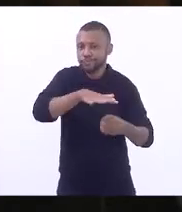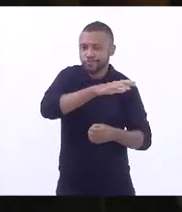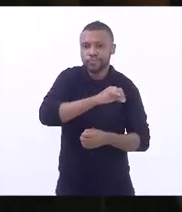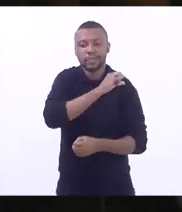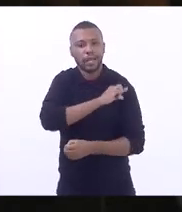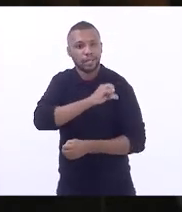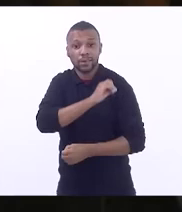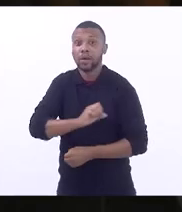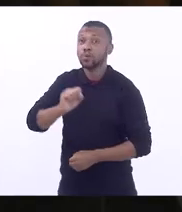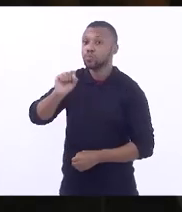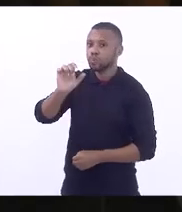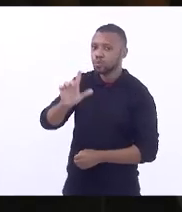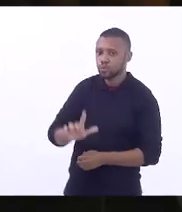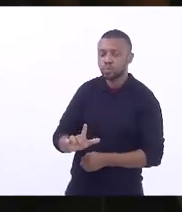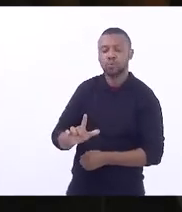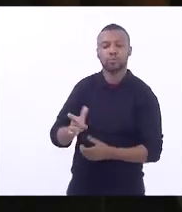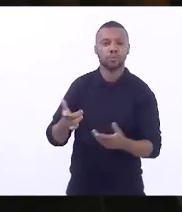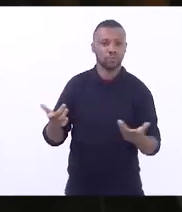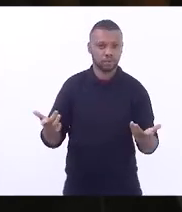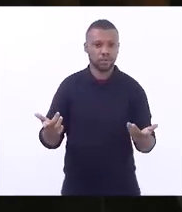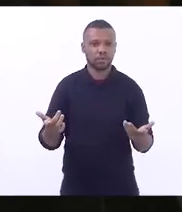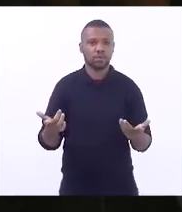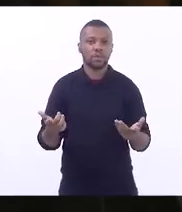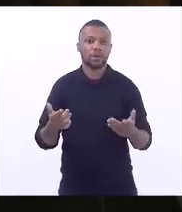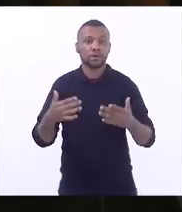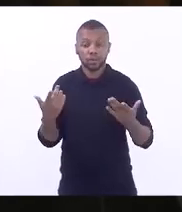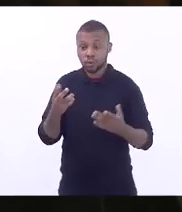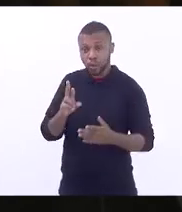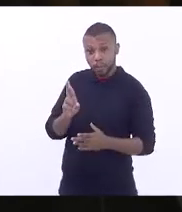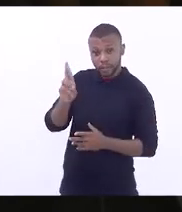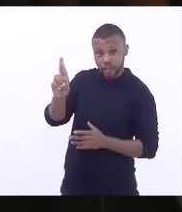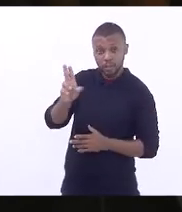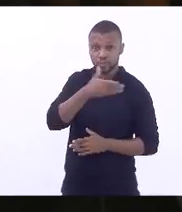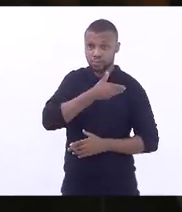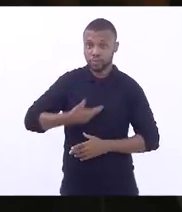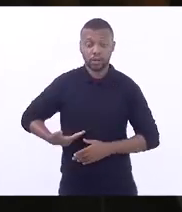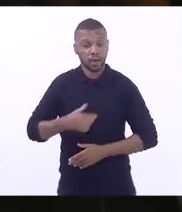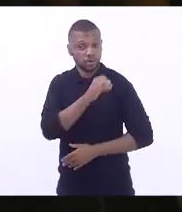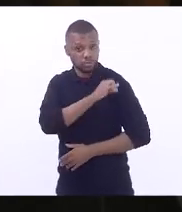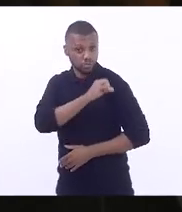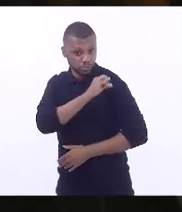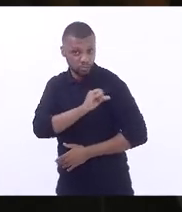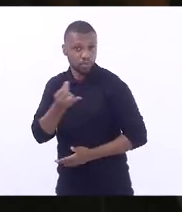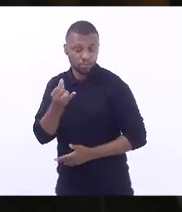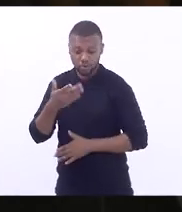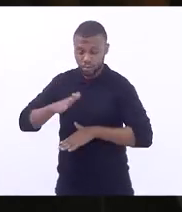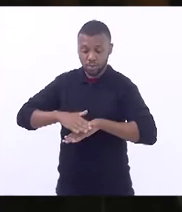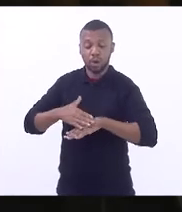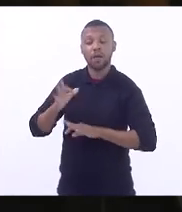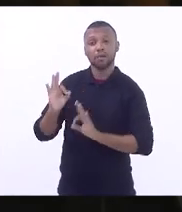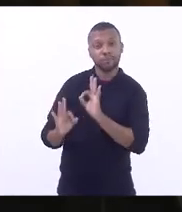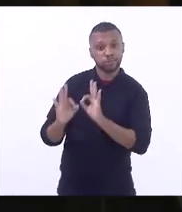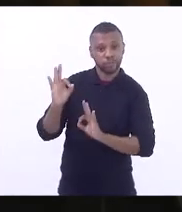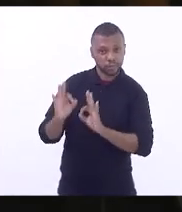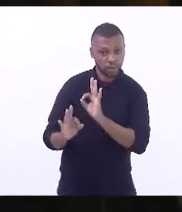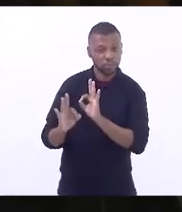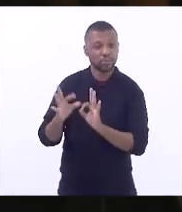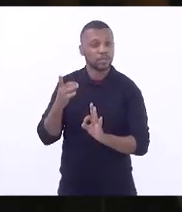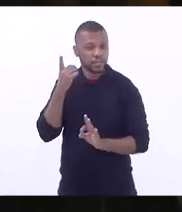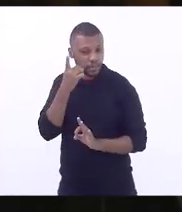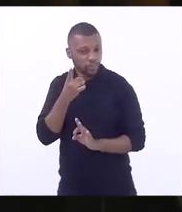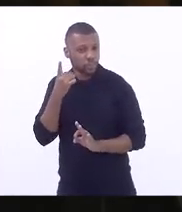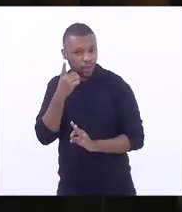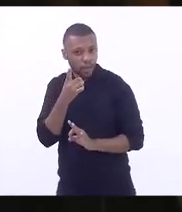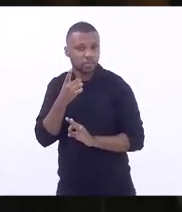Fluminense e o Médio Paraíba. Como representante do Estado do Rio, foi o que eu fiz. Com o projeto deputado da nossa cidade,